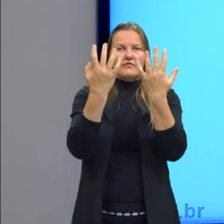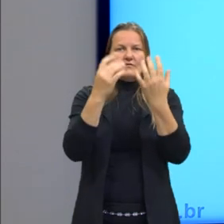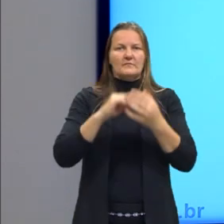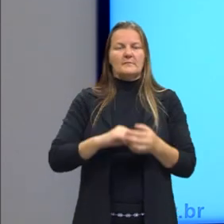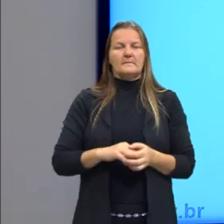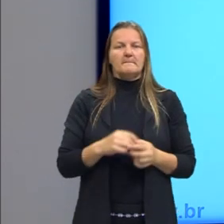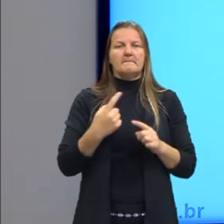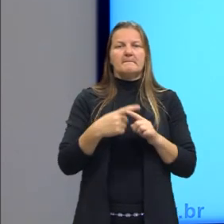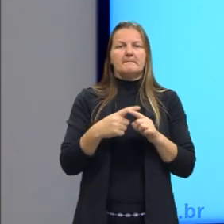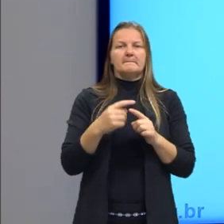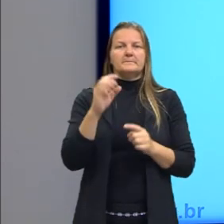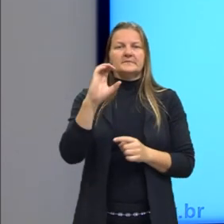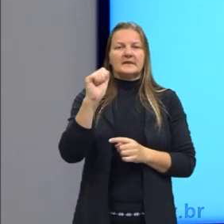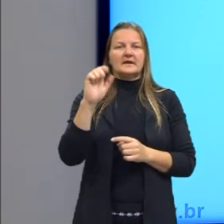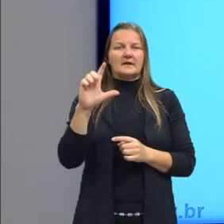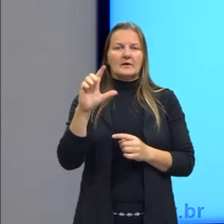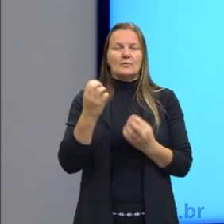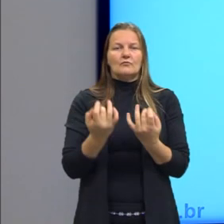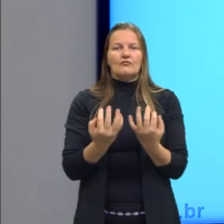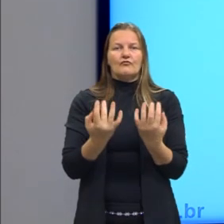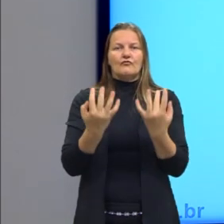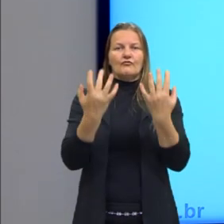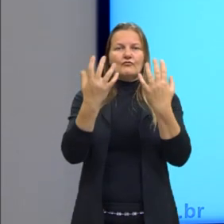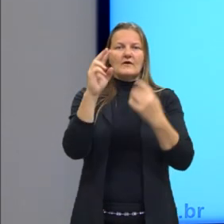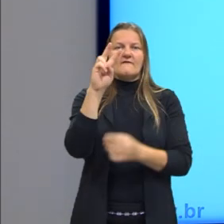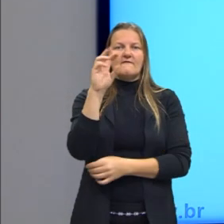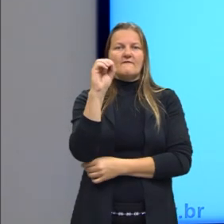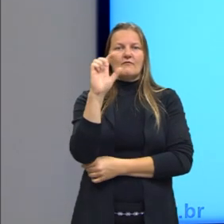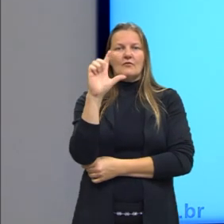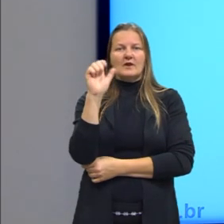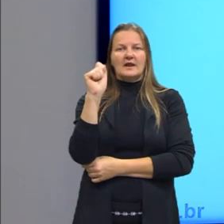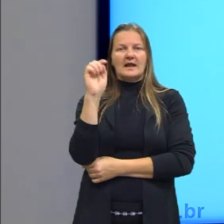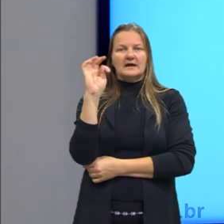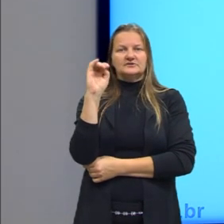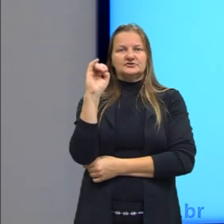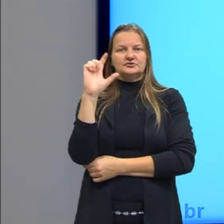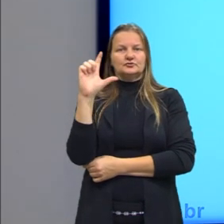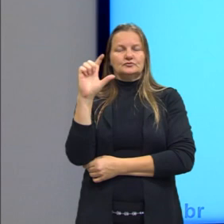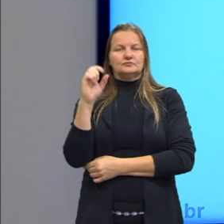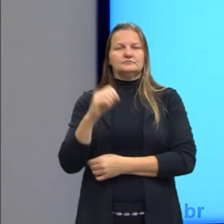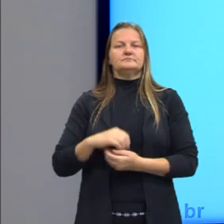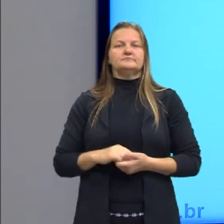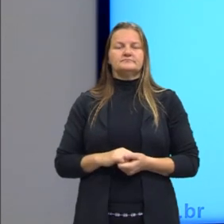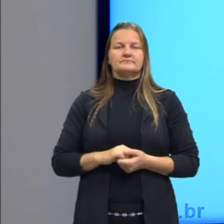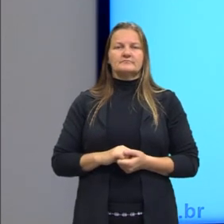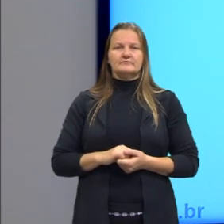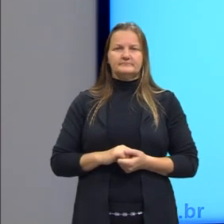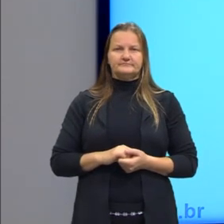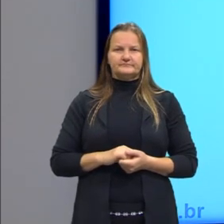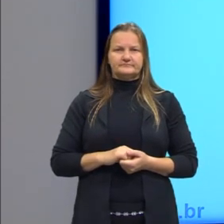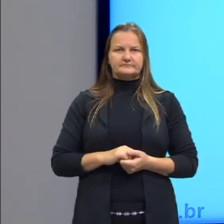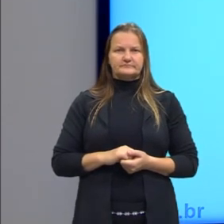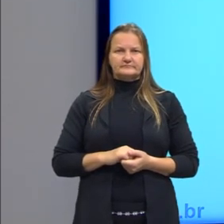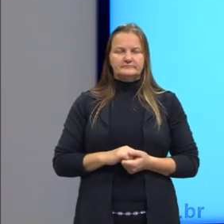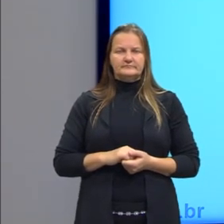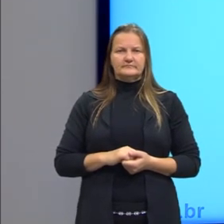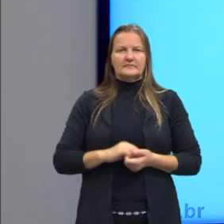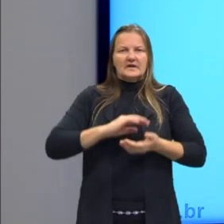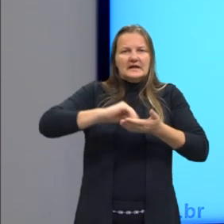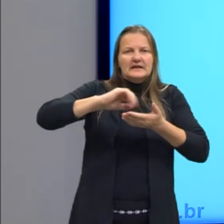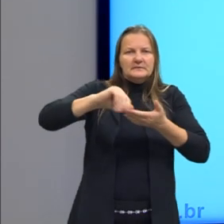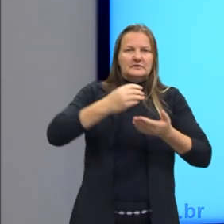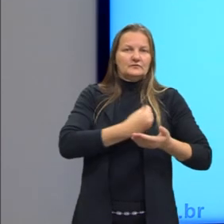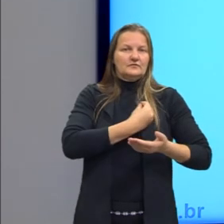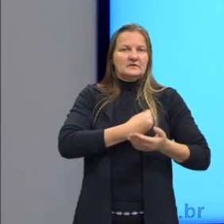pois a cal facilita a volatização da água para a atmosfera, eliminando os seres vivos do micro